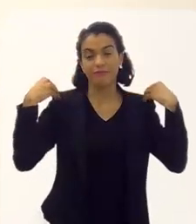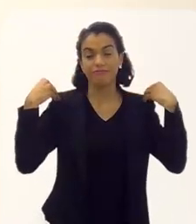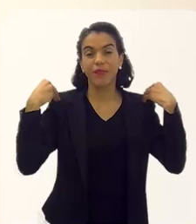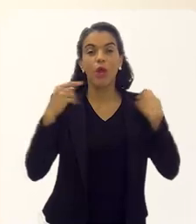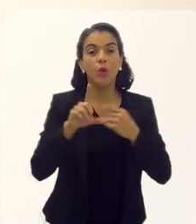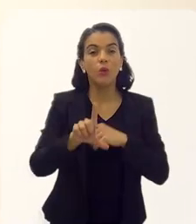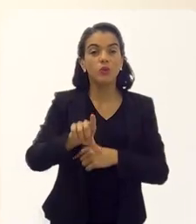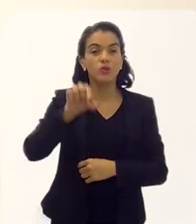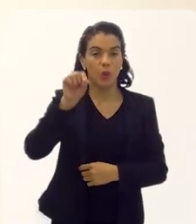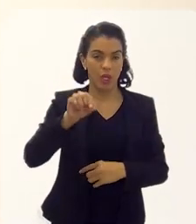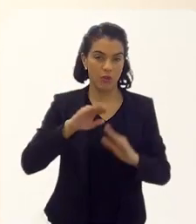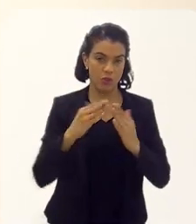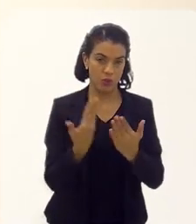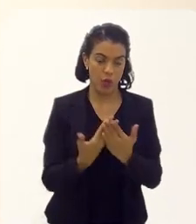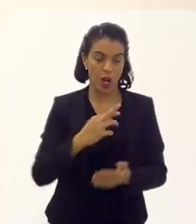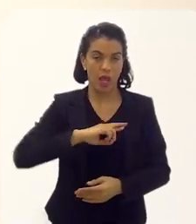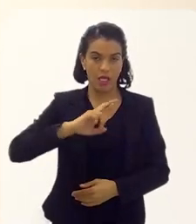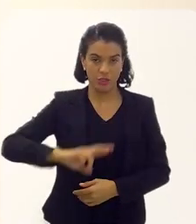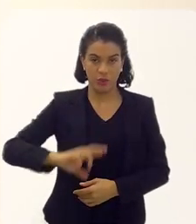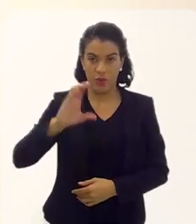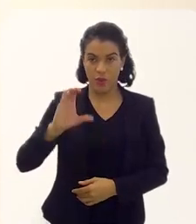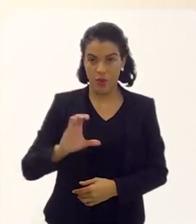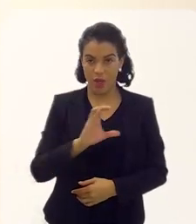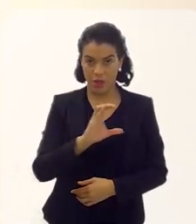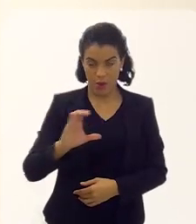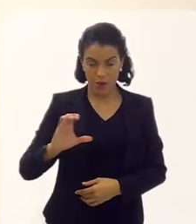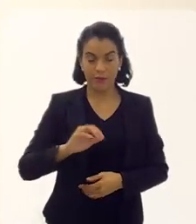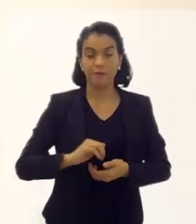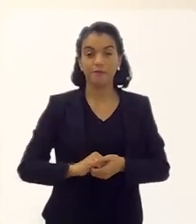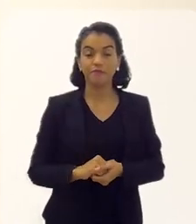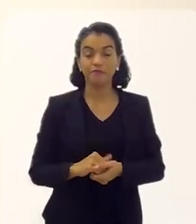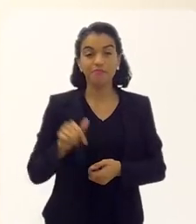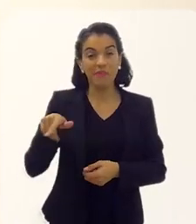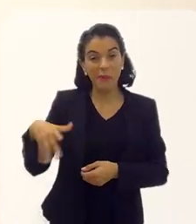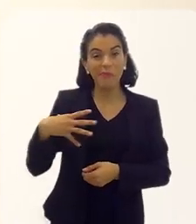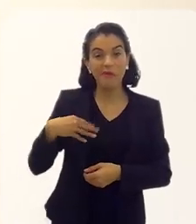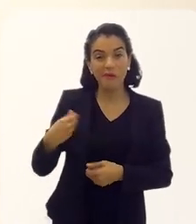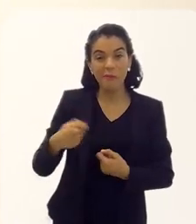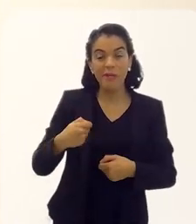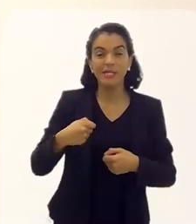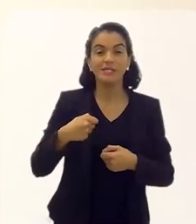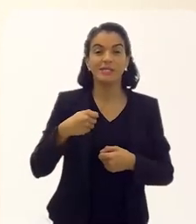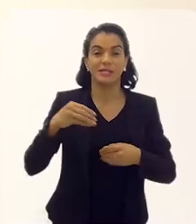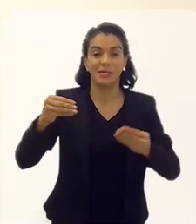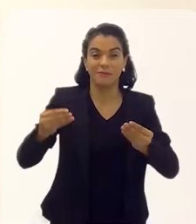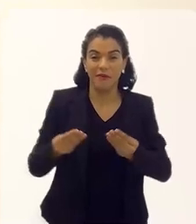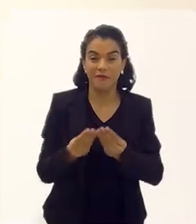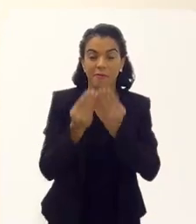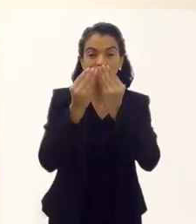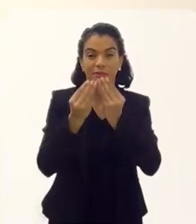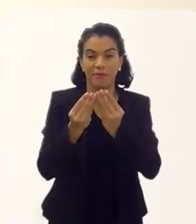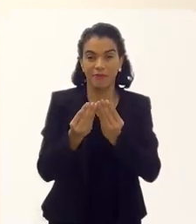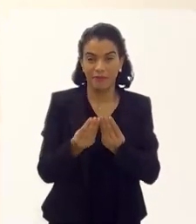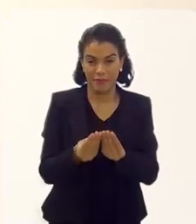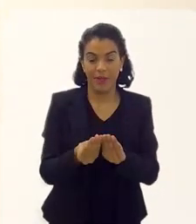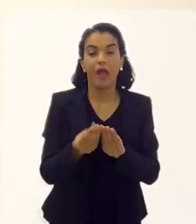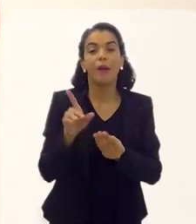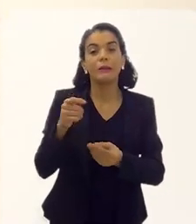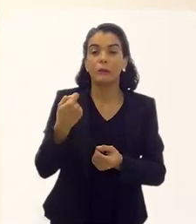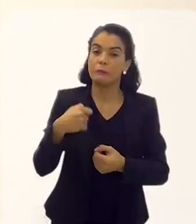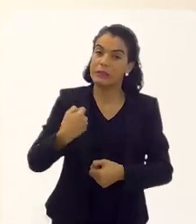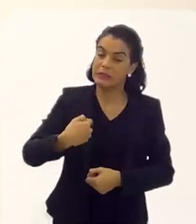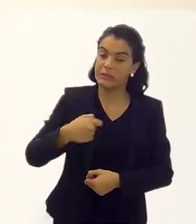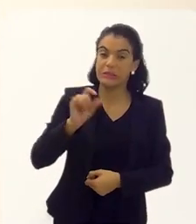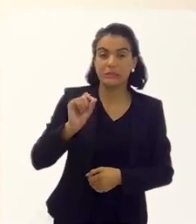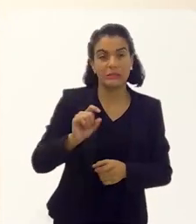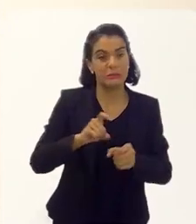lá, eu optei por um colégio da religião católica para ela começar a estudar. Aí ela tinha que fazer a primeira comunhão, eu não queria. Eu falei, bom, então